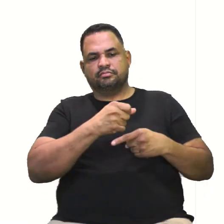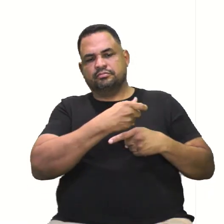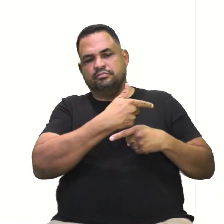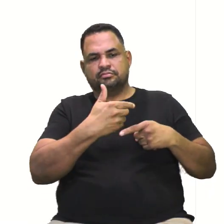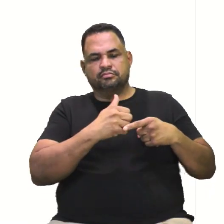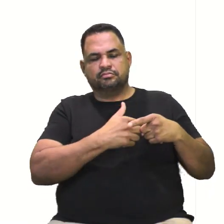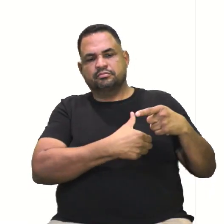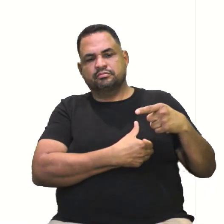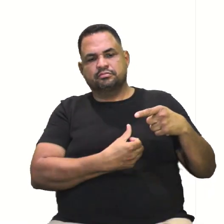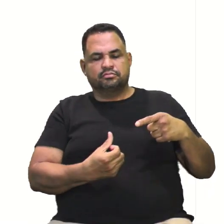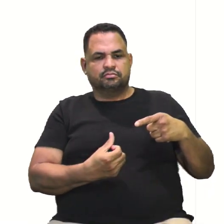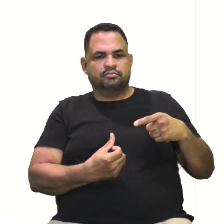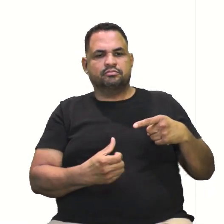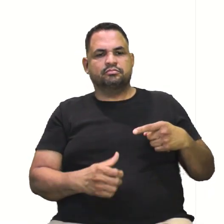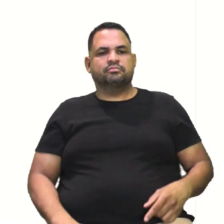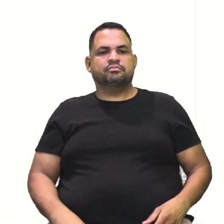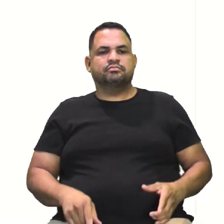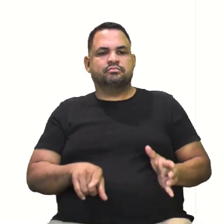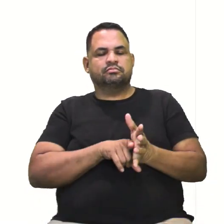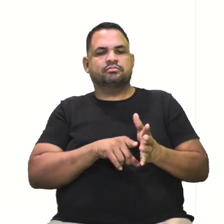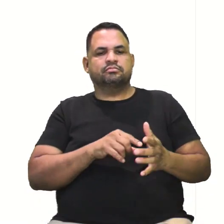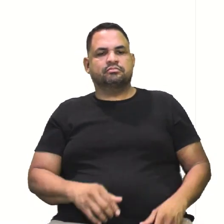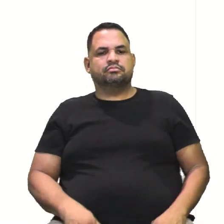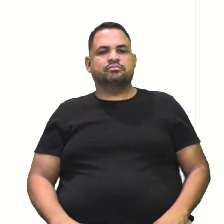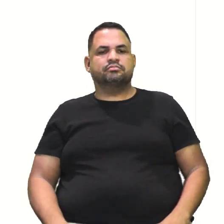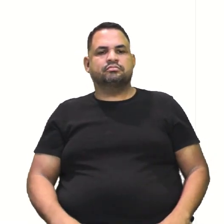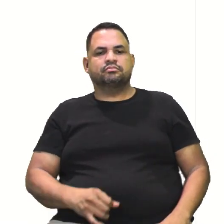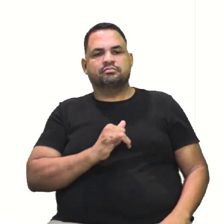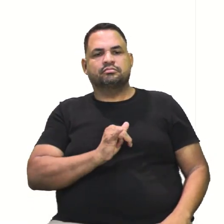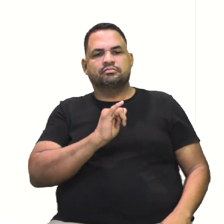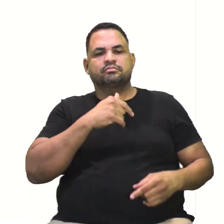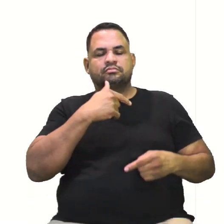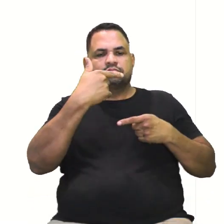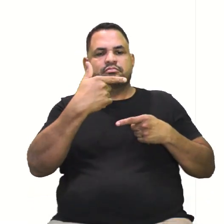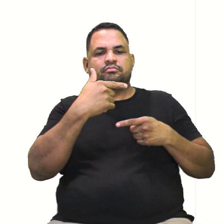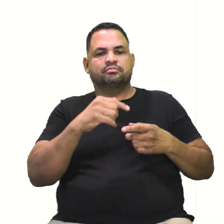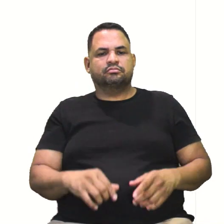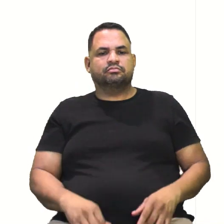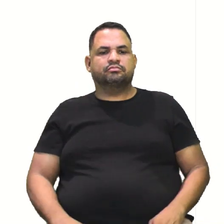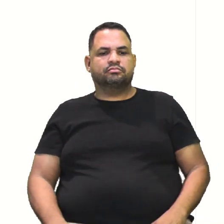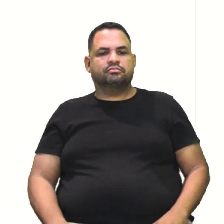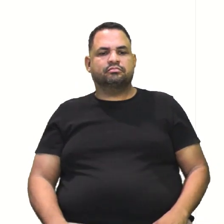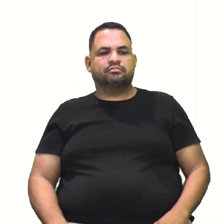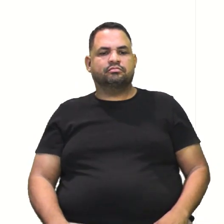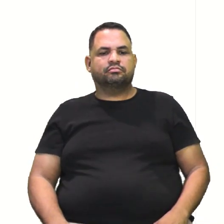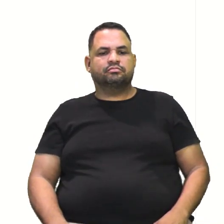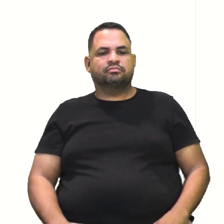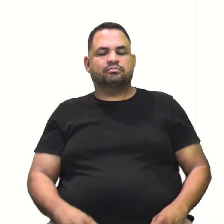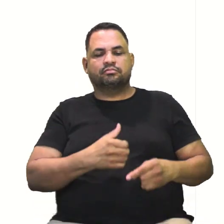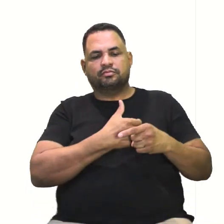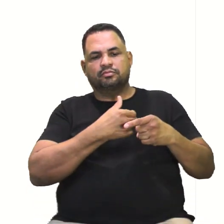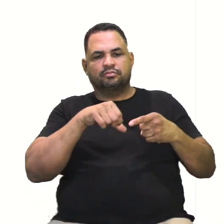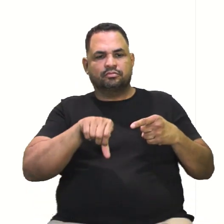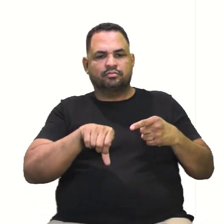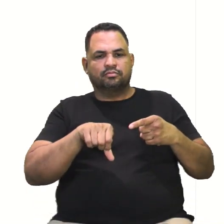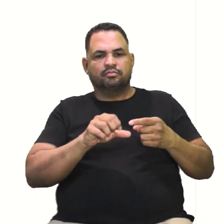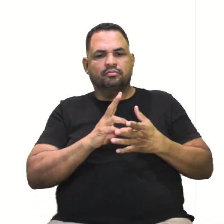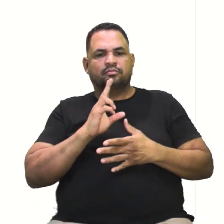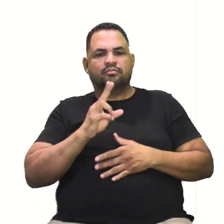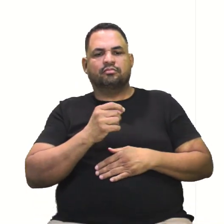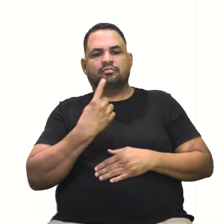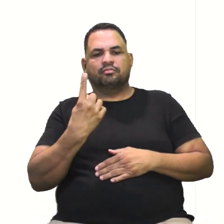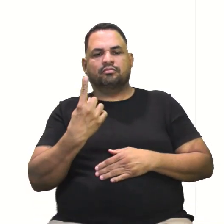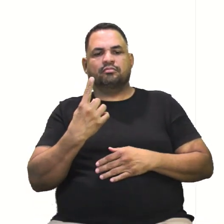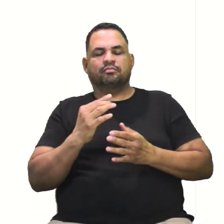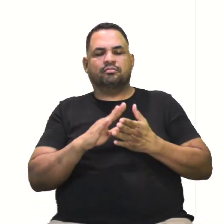sobre 16. 16, menos Y ao quadrado sobre 9, igual